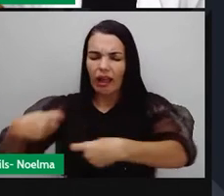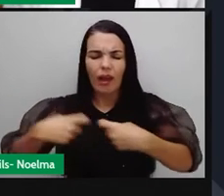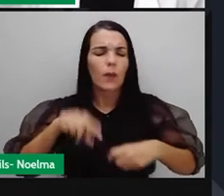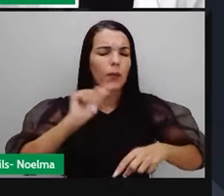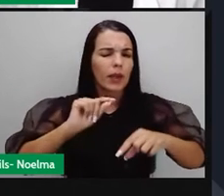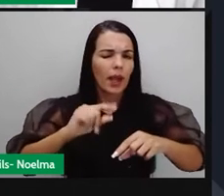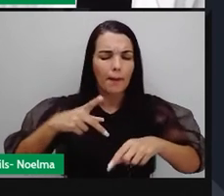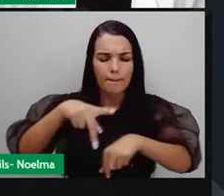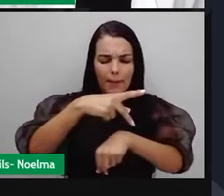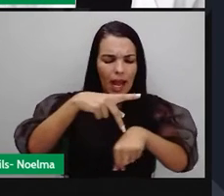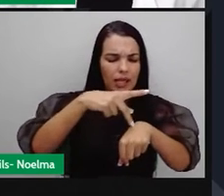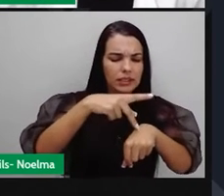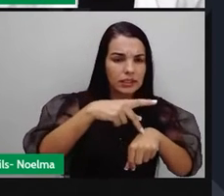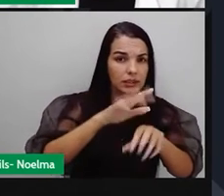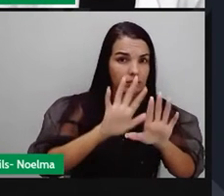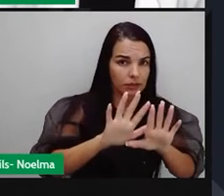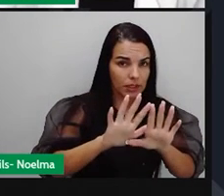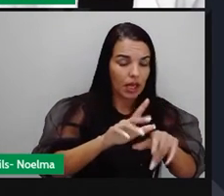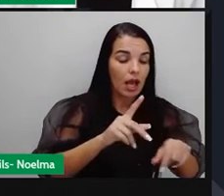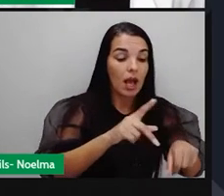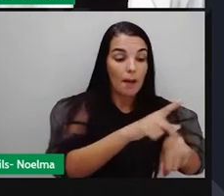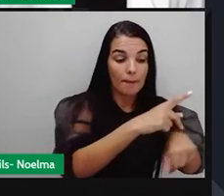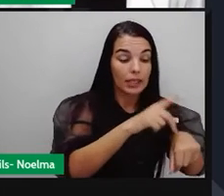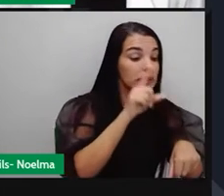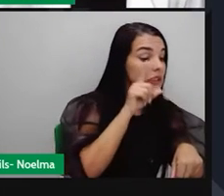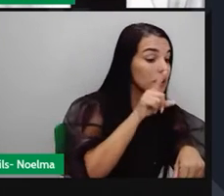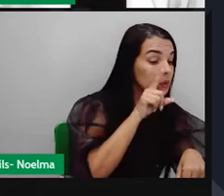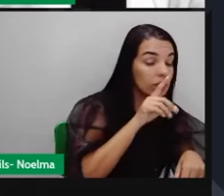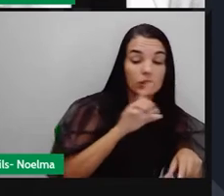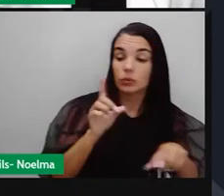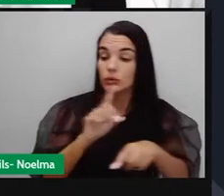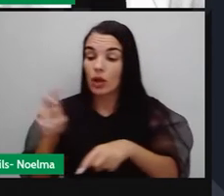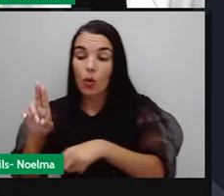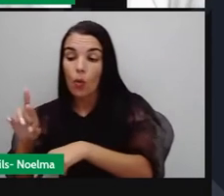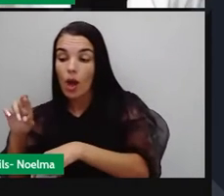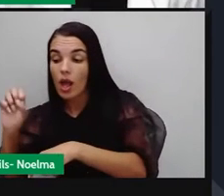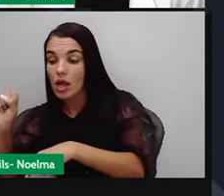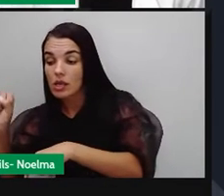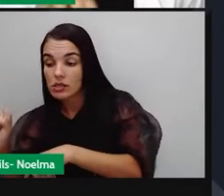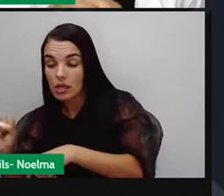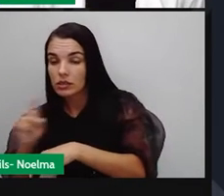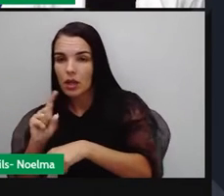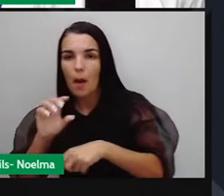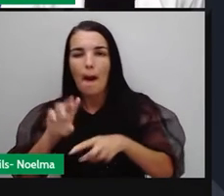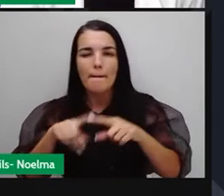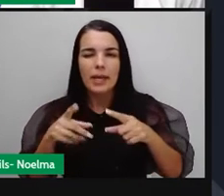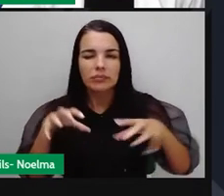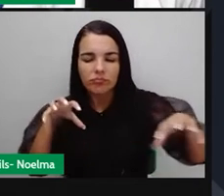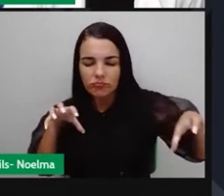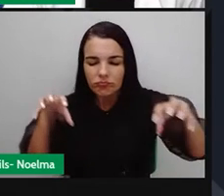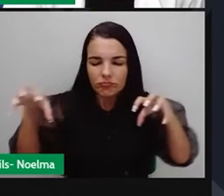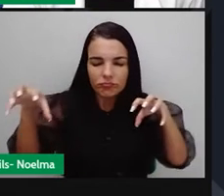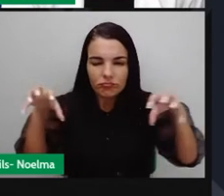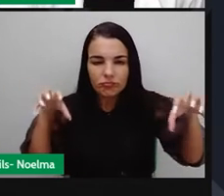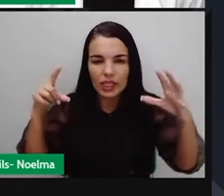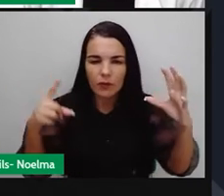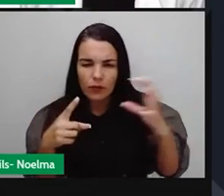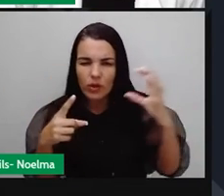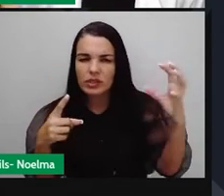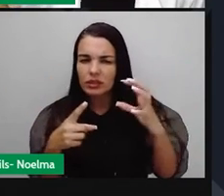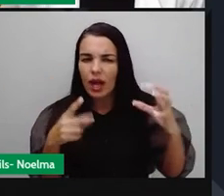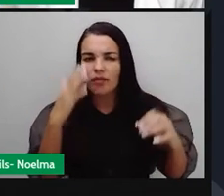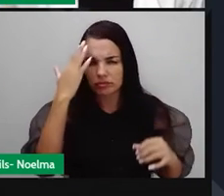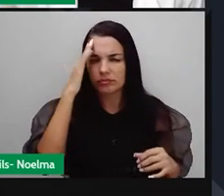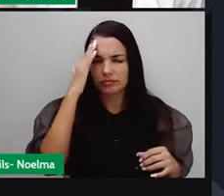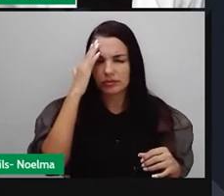guerras em que as superpotências não lutavam diretamente, mas manipulavam. Países periféricos para